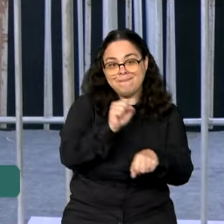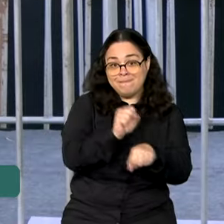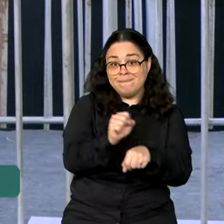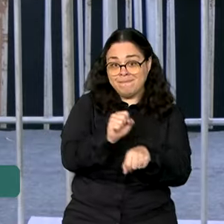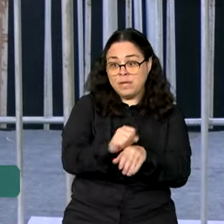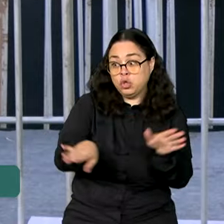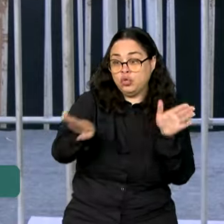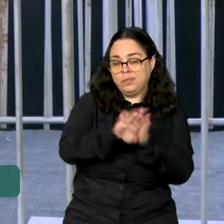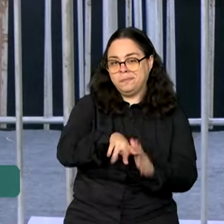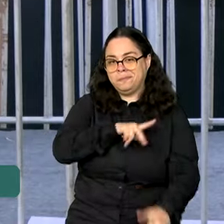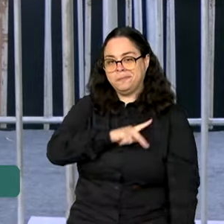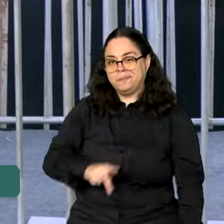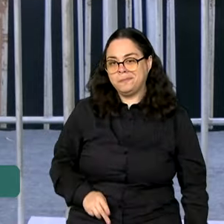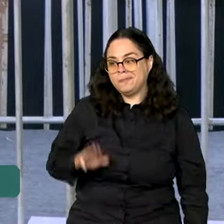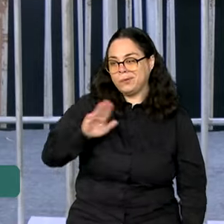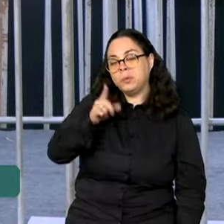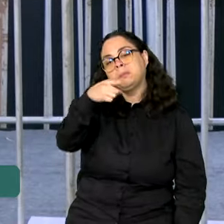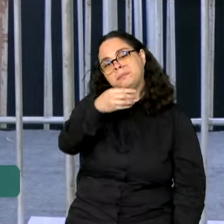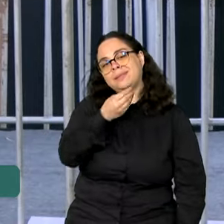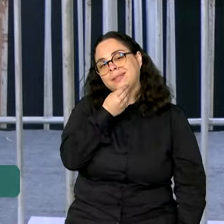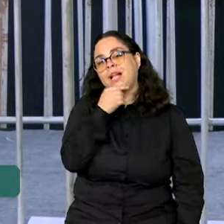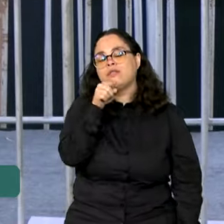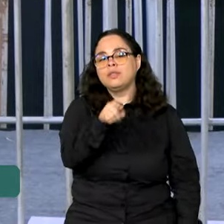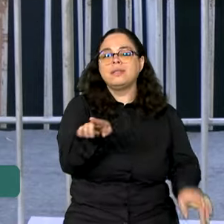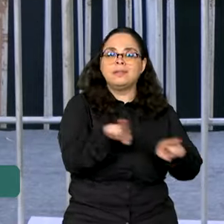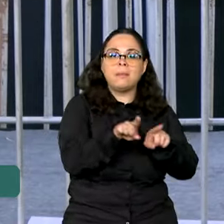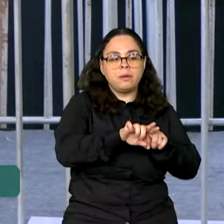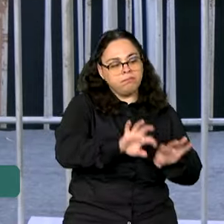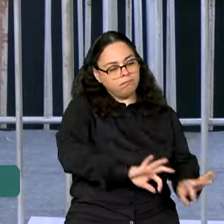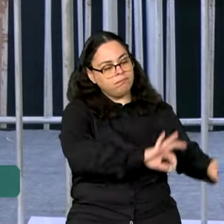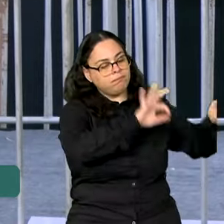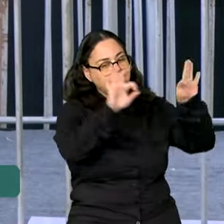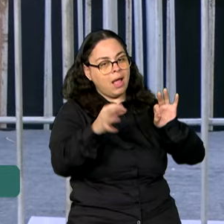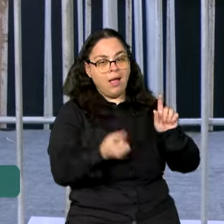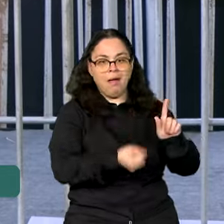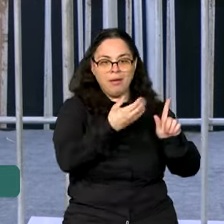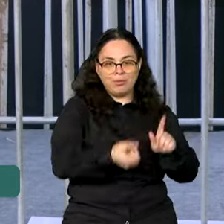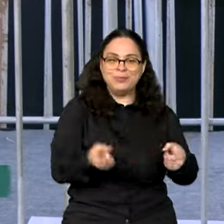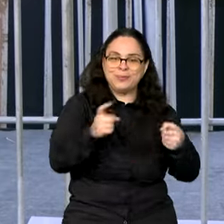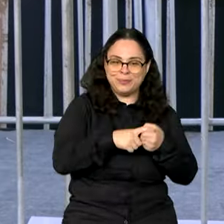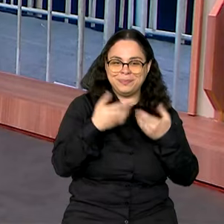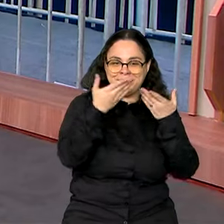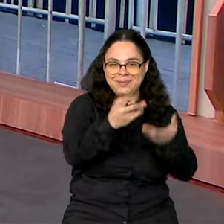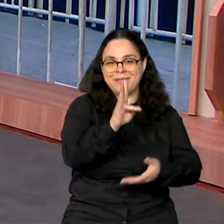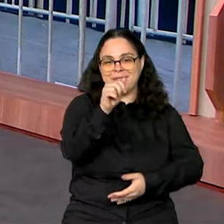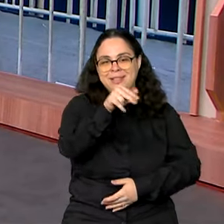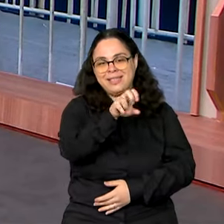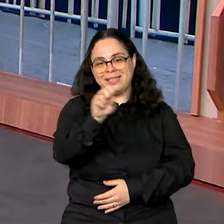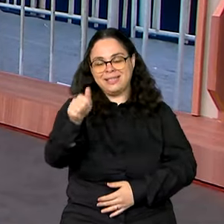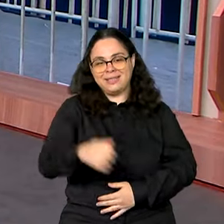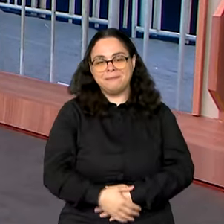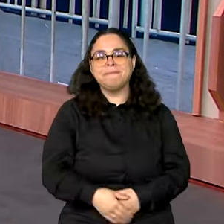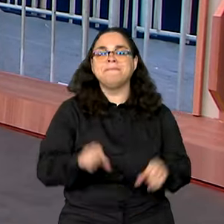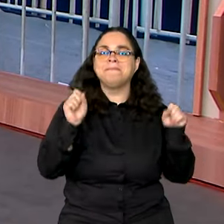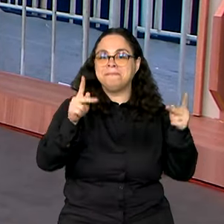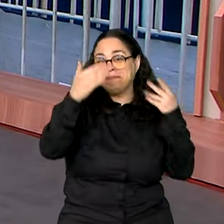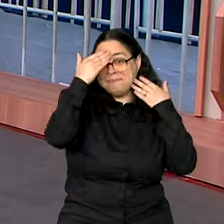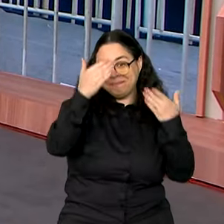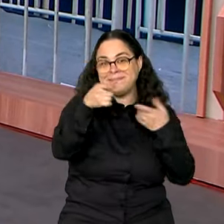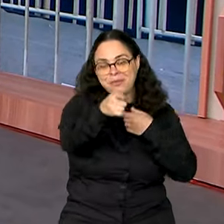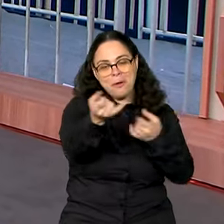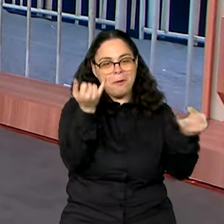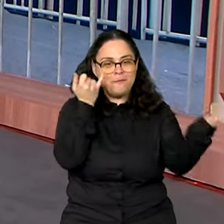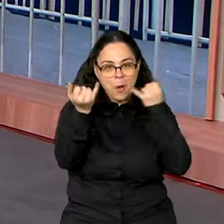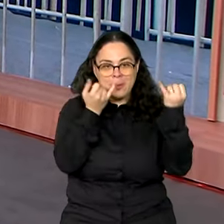presidente Lula e, claro, você também acompanha tudo pelo canal GOV. Eu volto com você, Vanessa. Ok, Luciana. Obrigada pelas